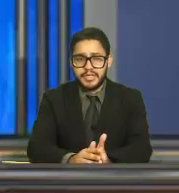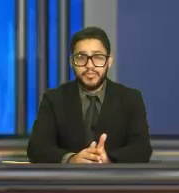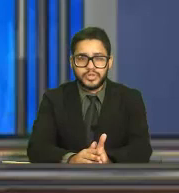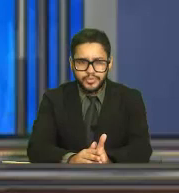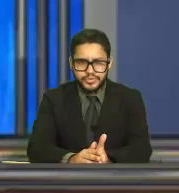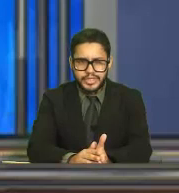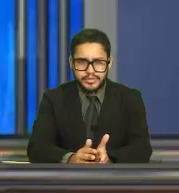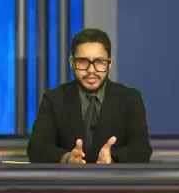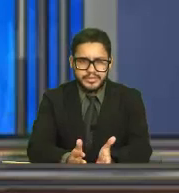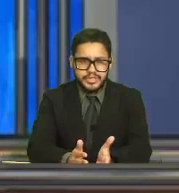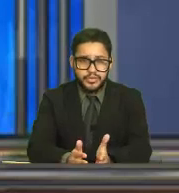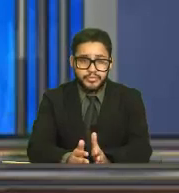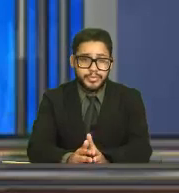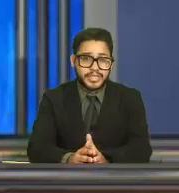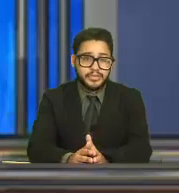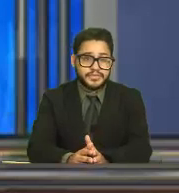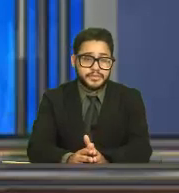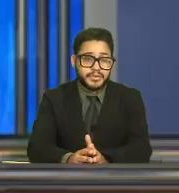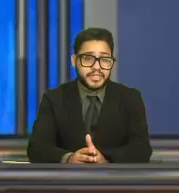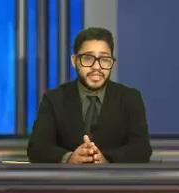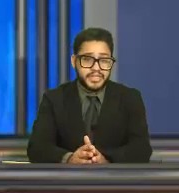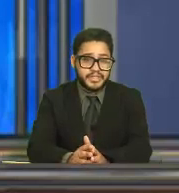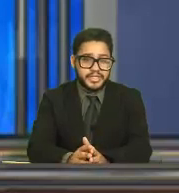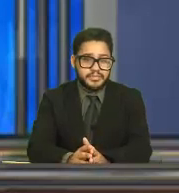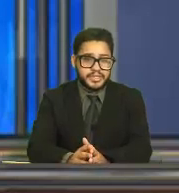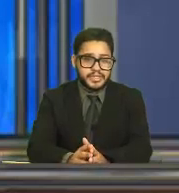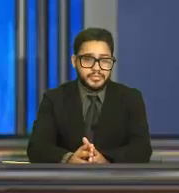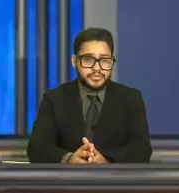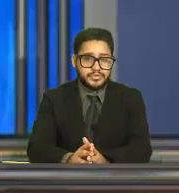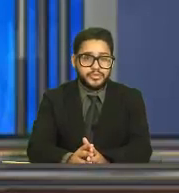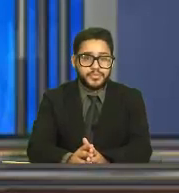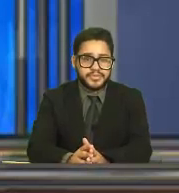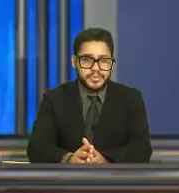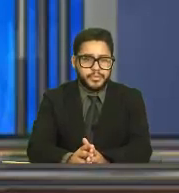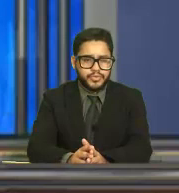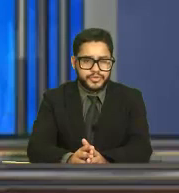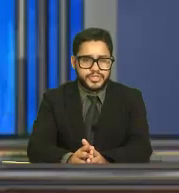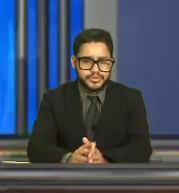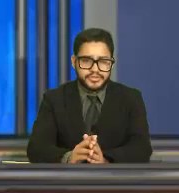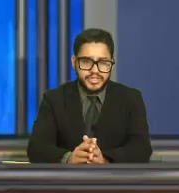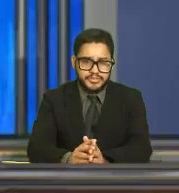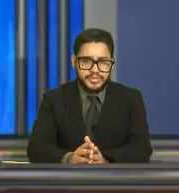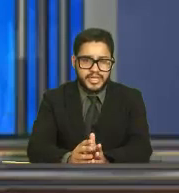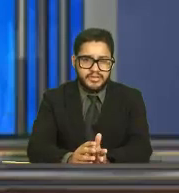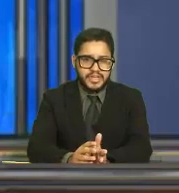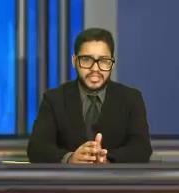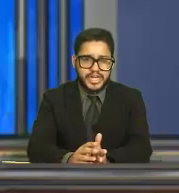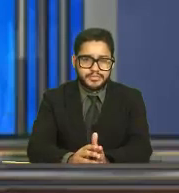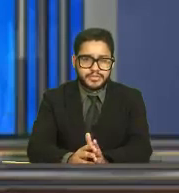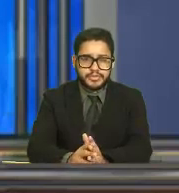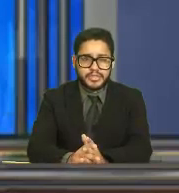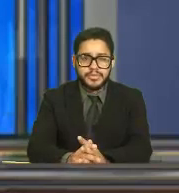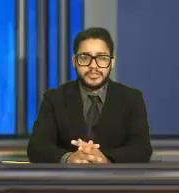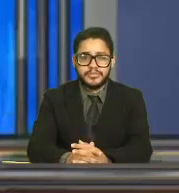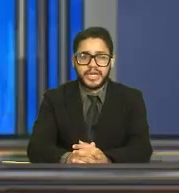aspas Fiquei muito emocionado e decidi com o meu batalhão fazer uma vaquinha Mandamos nos grupos e em poucos dias conseguimos Fecha